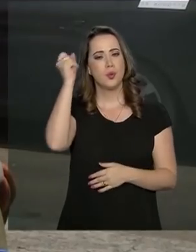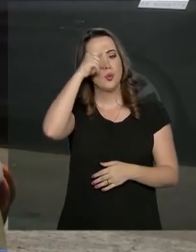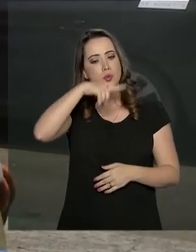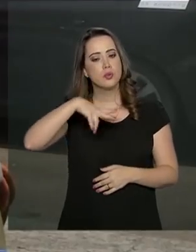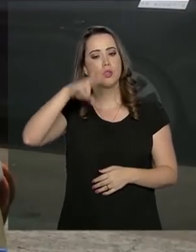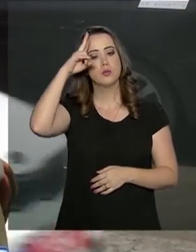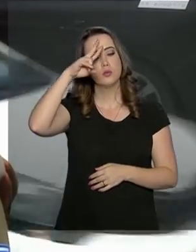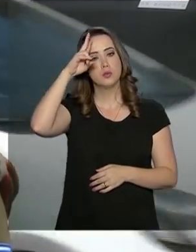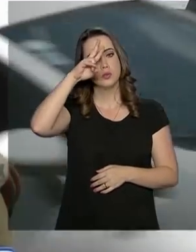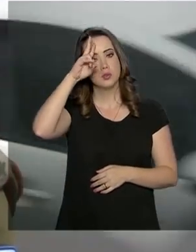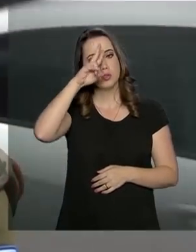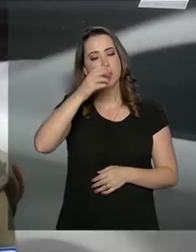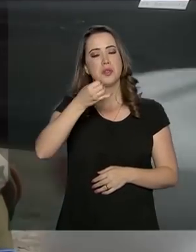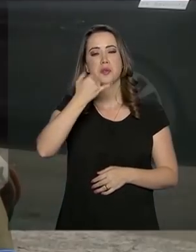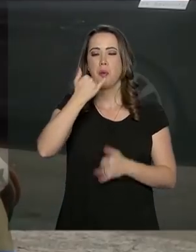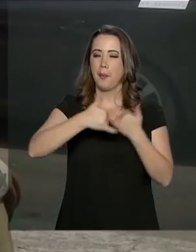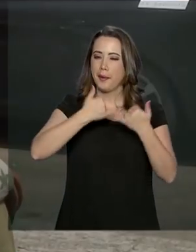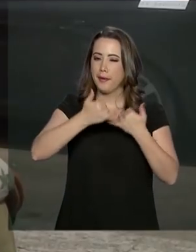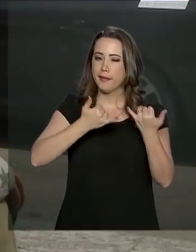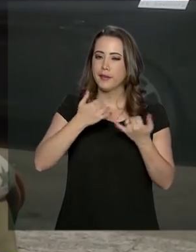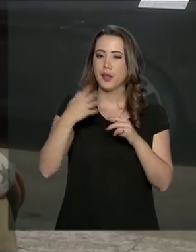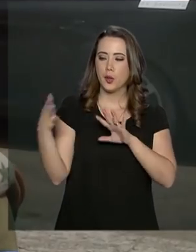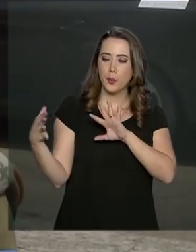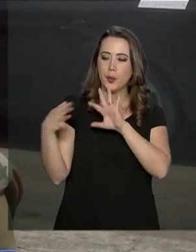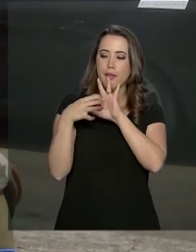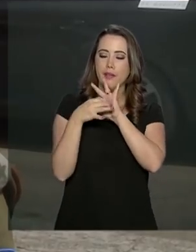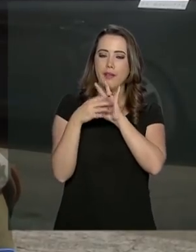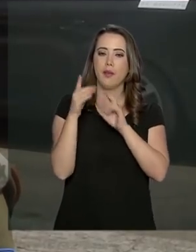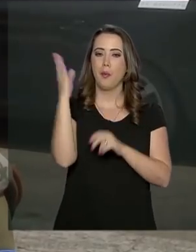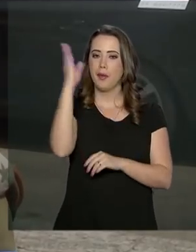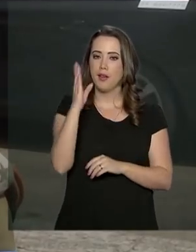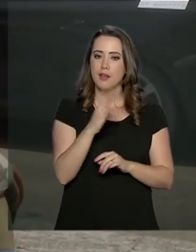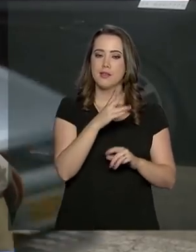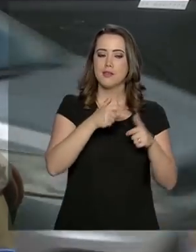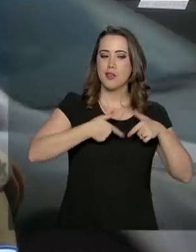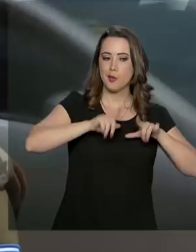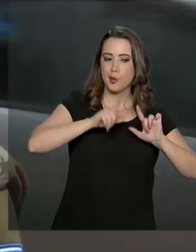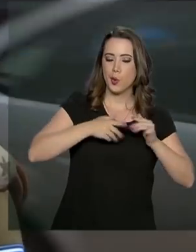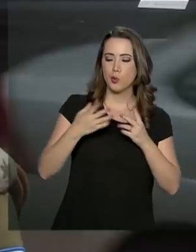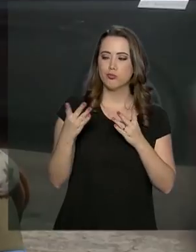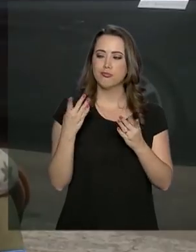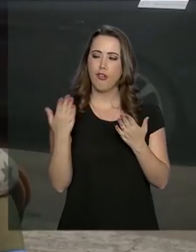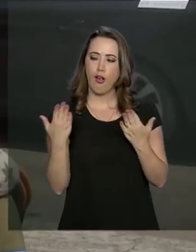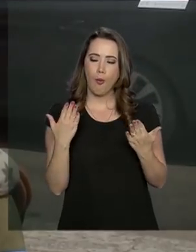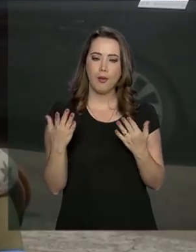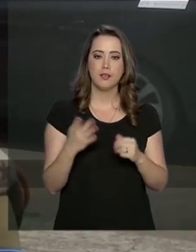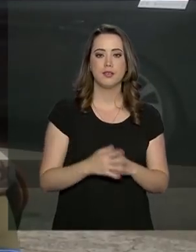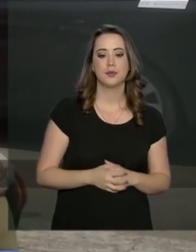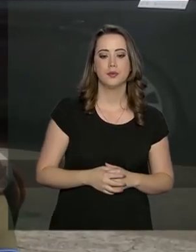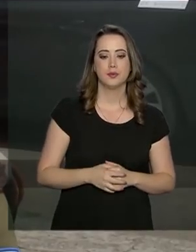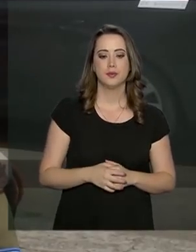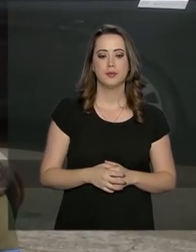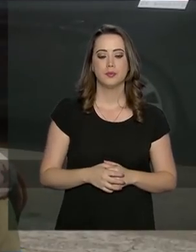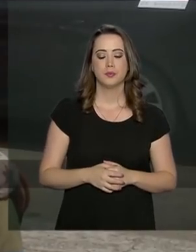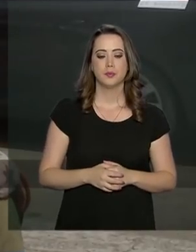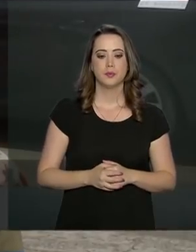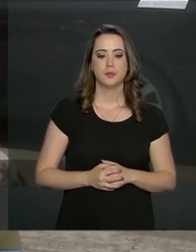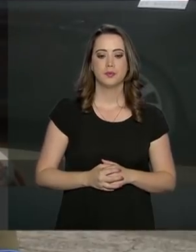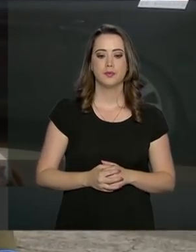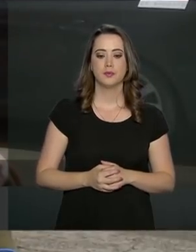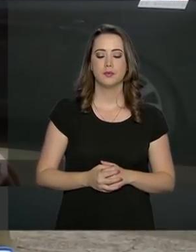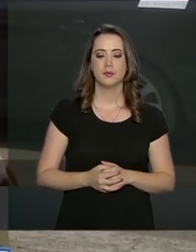e lembra, com bom humor, sobre as afinidades que identificou nos dois povos enquanto esteve no Brasil. O povo brasileiro